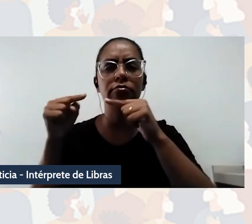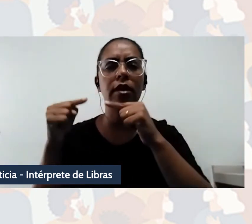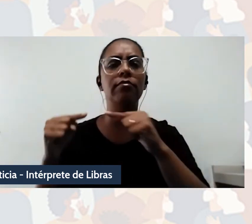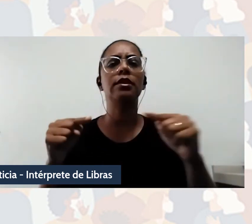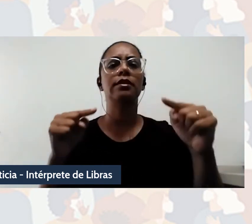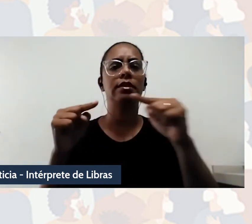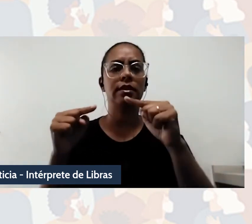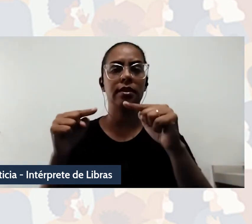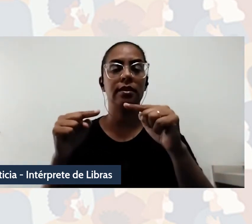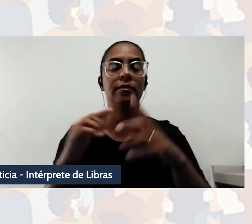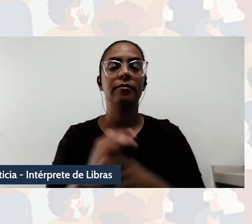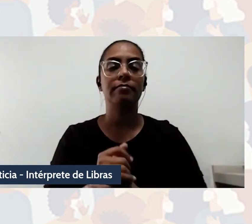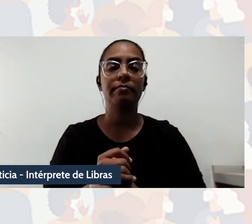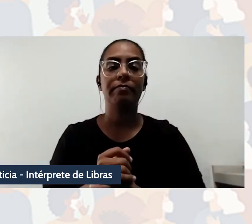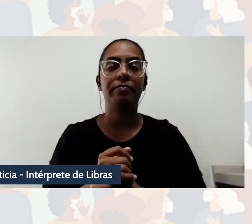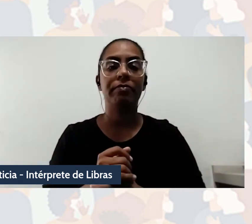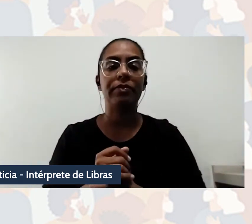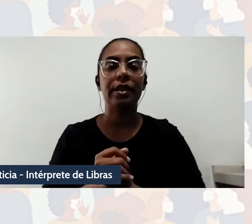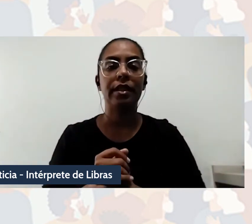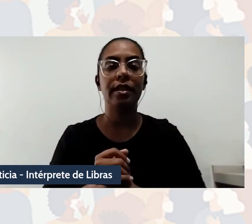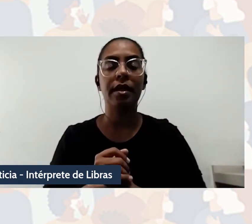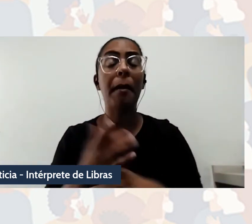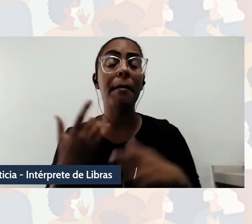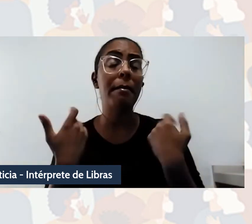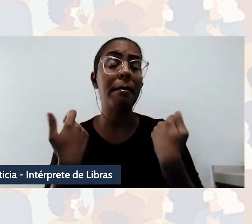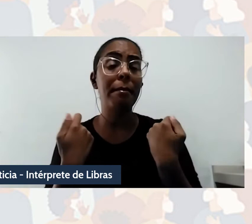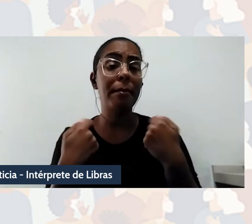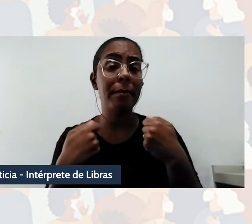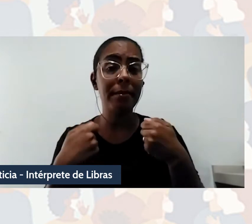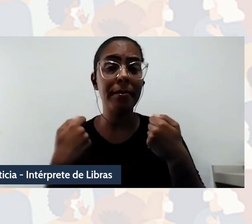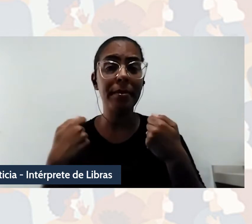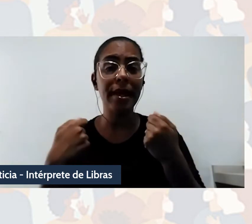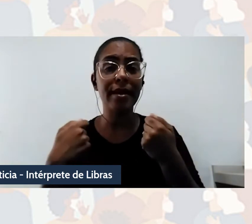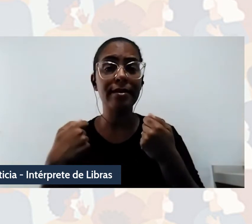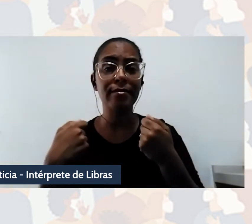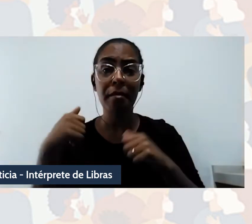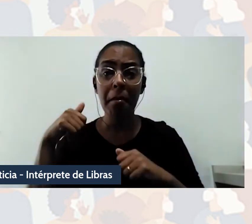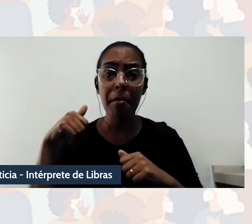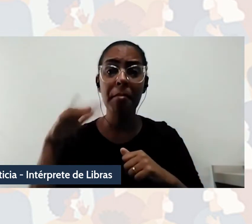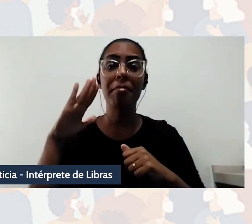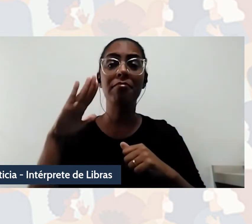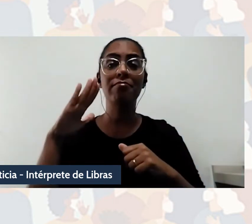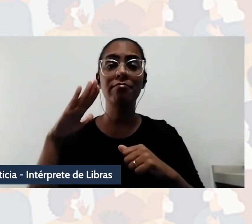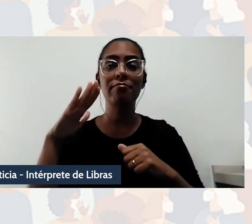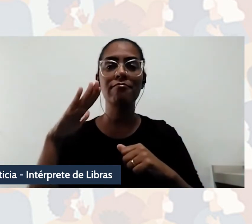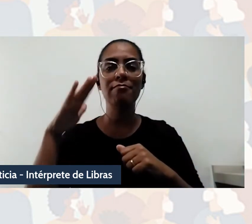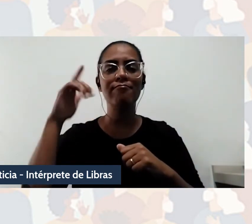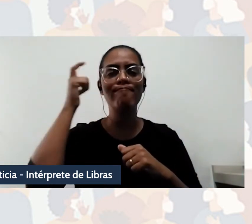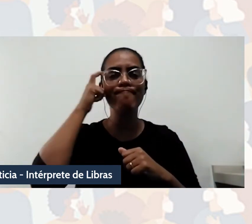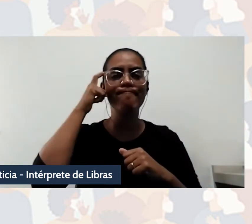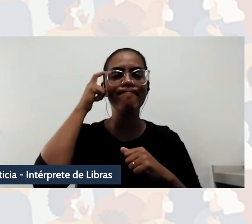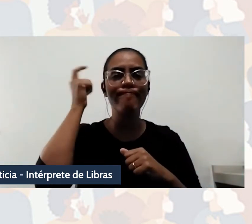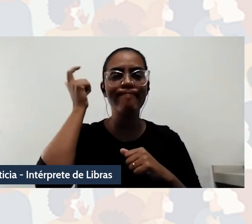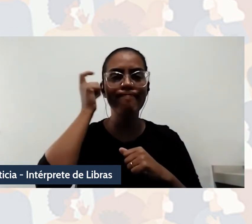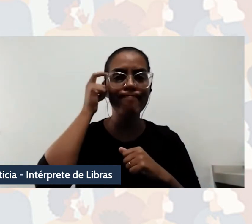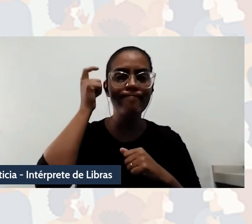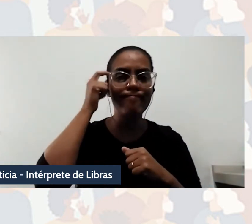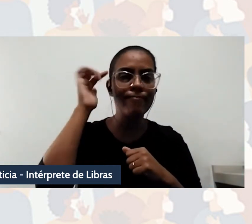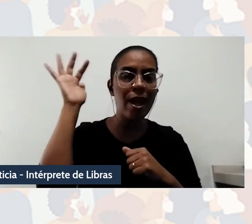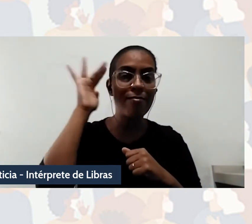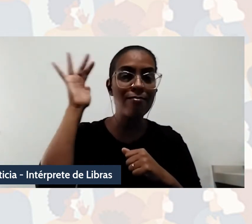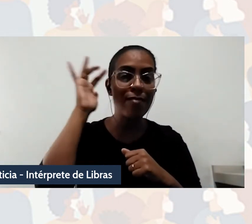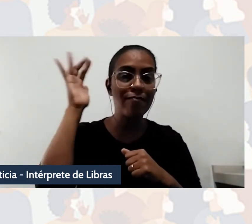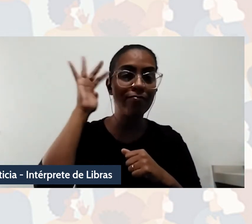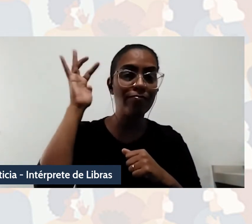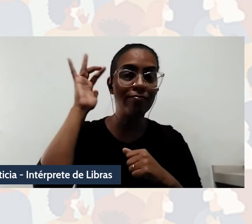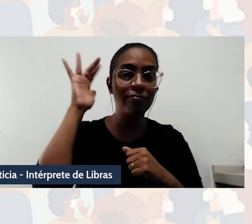também que seja feita, a necessidade cada vez mais forte da gente pensar, né, a produção de saberes para além